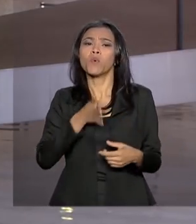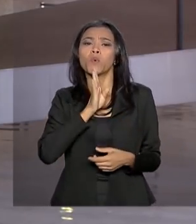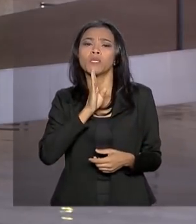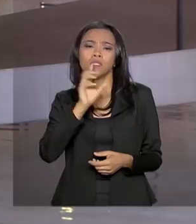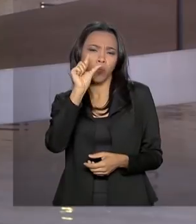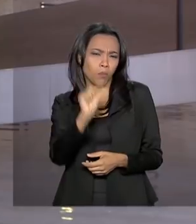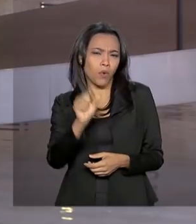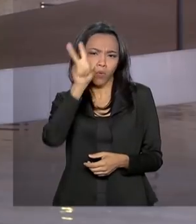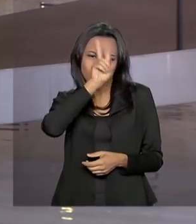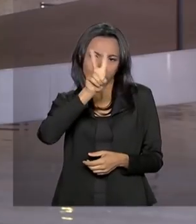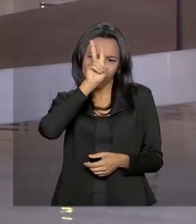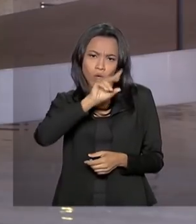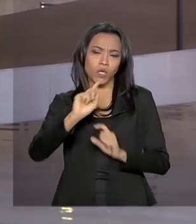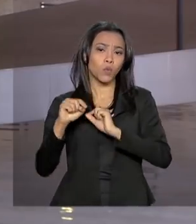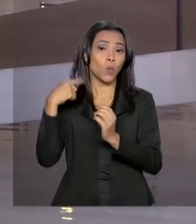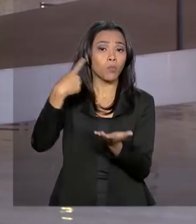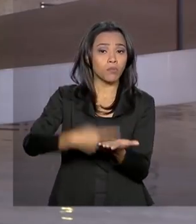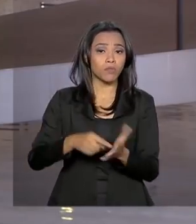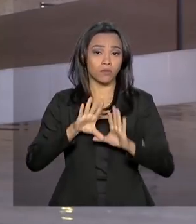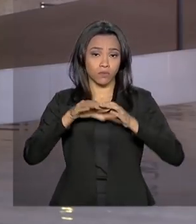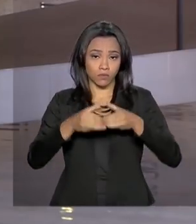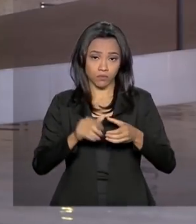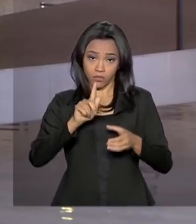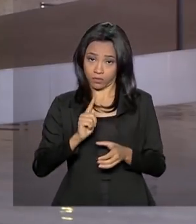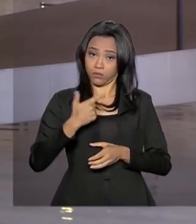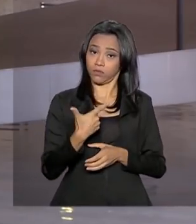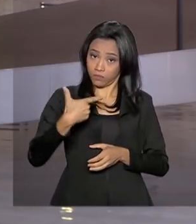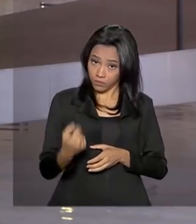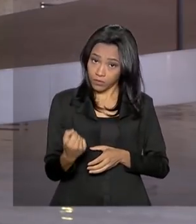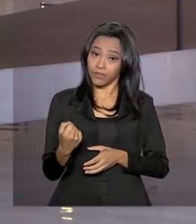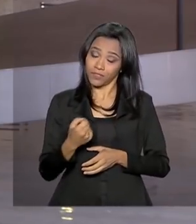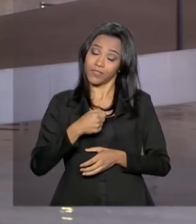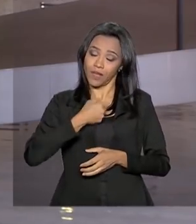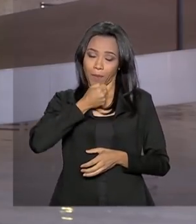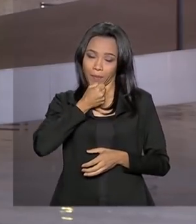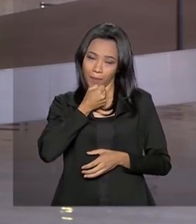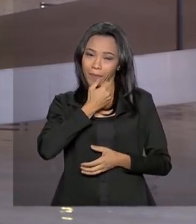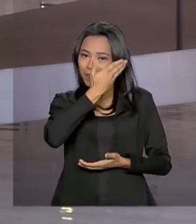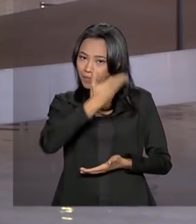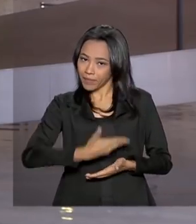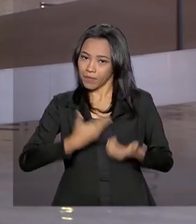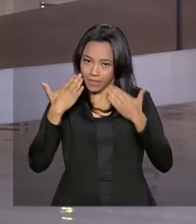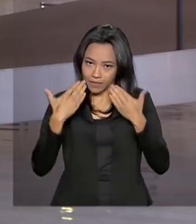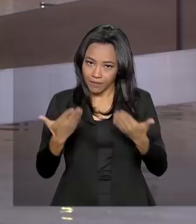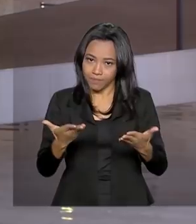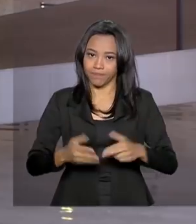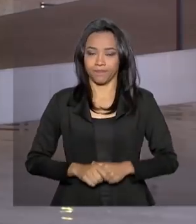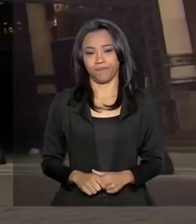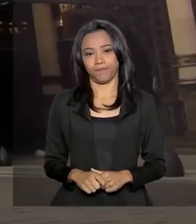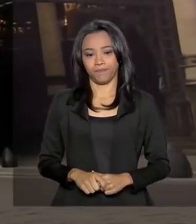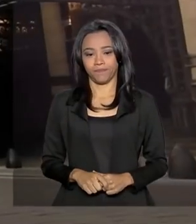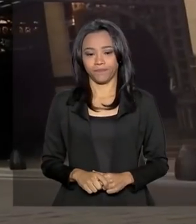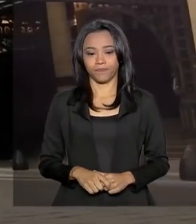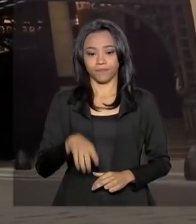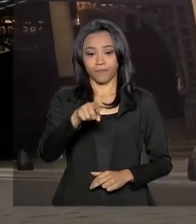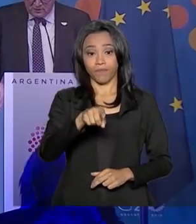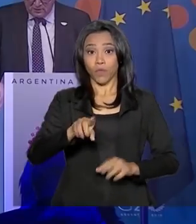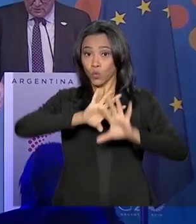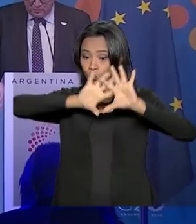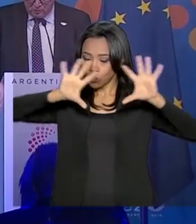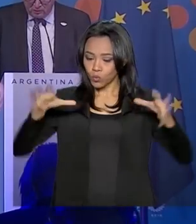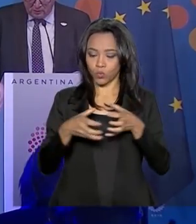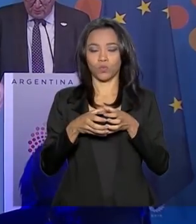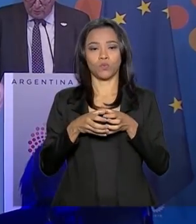da missão do G20 na reportagem da Luciana Colares, de Holanda. Juntos, os